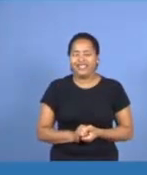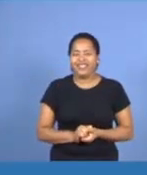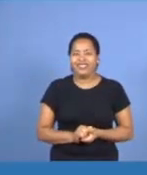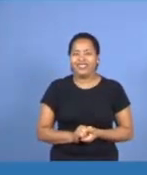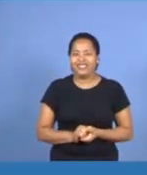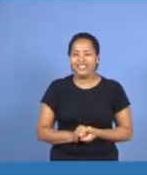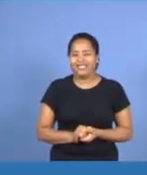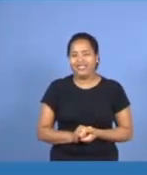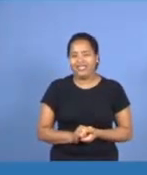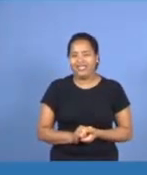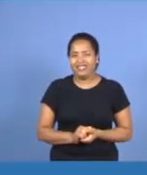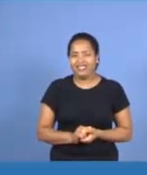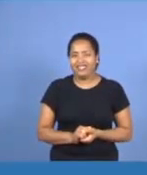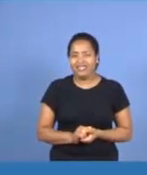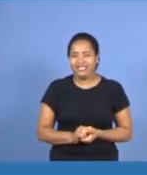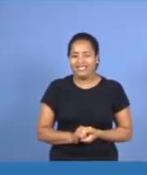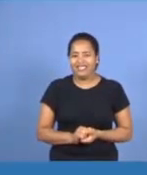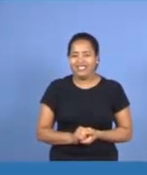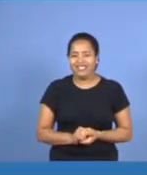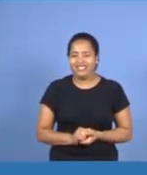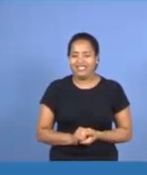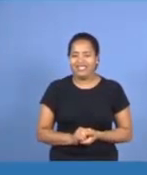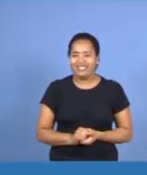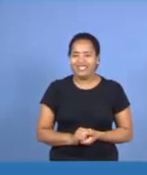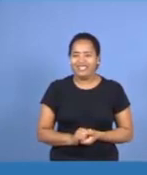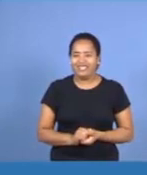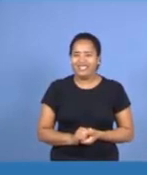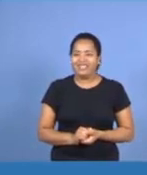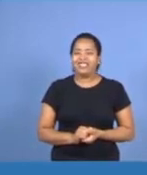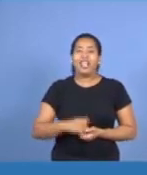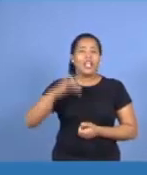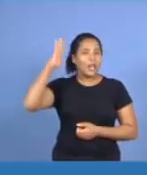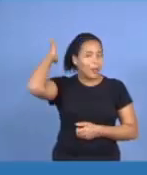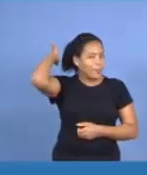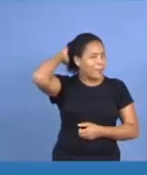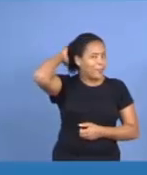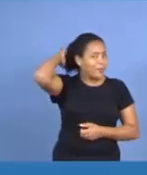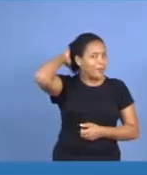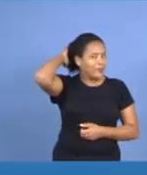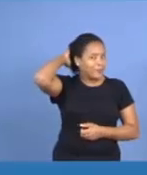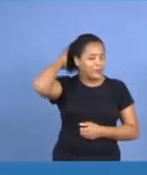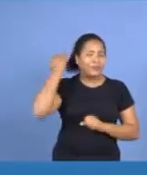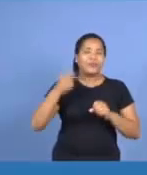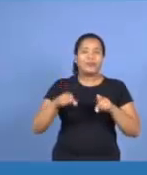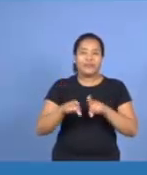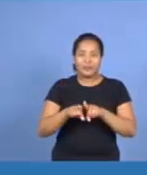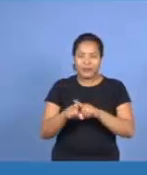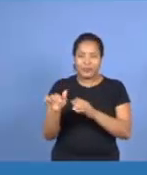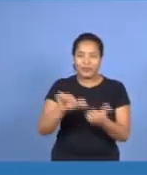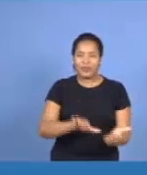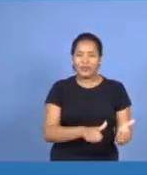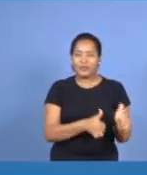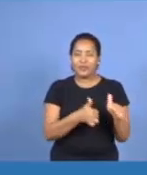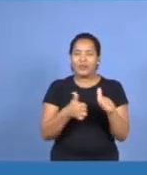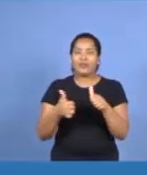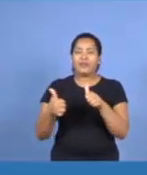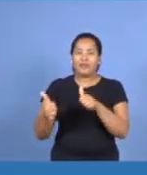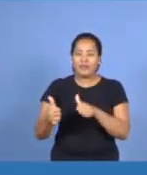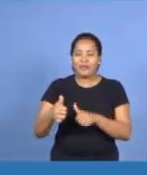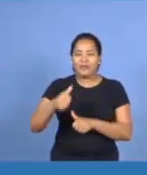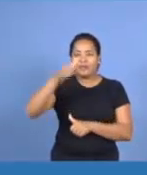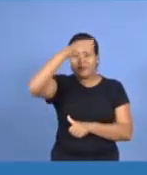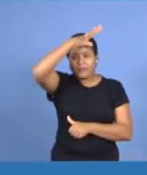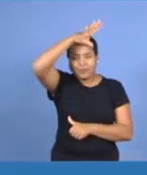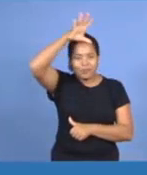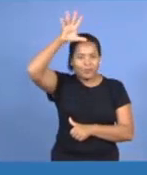Alagoas. E em Paragominas, no estado do Pará. Também um batismo. E em Manaus, no estado da Amazônia.